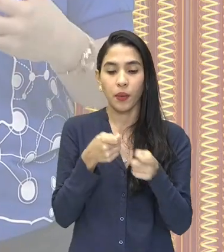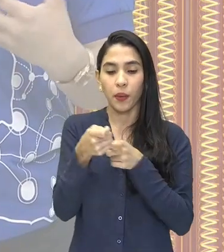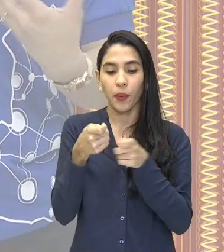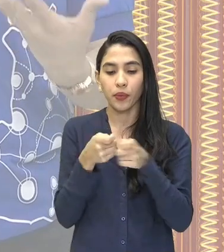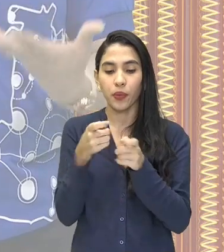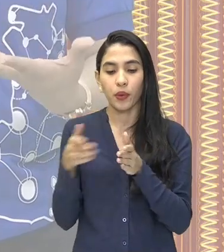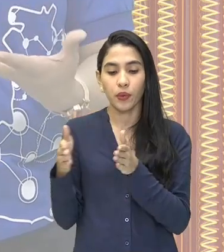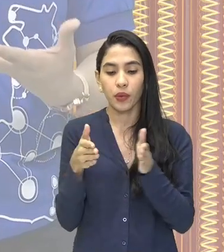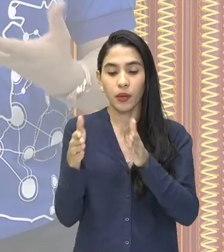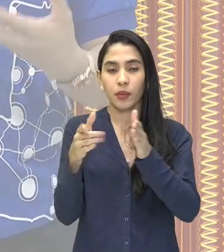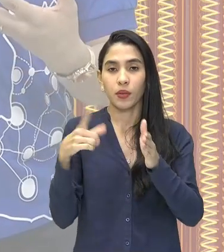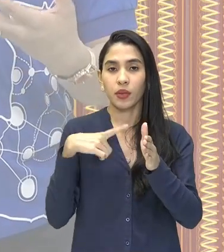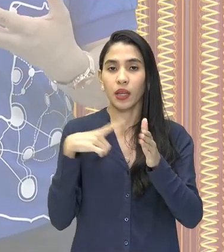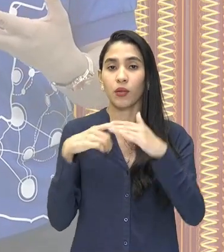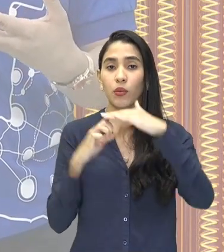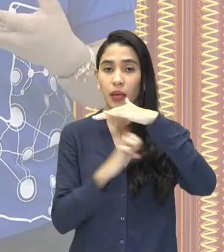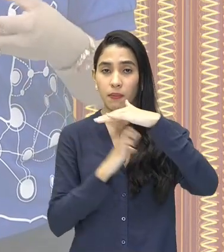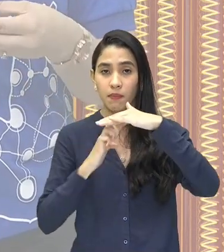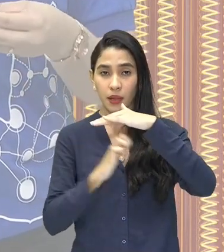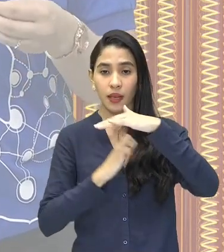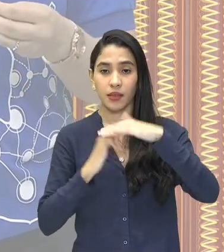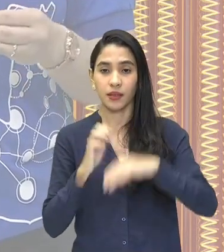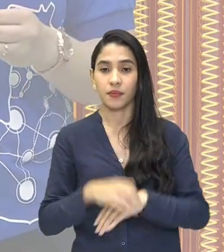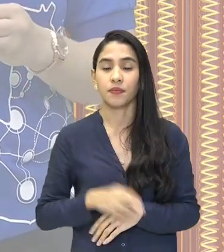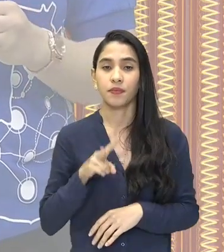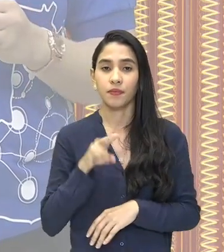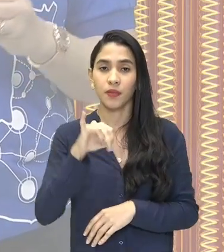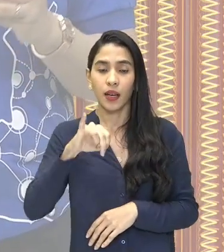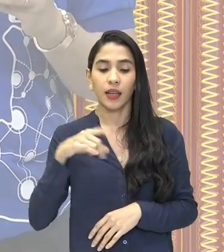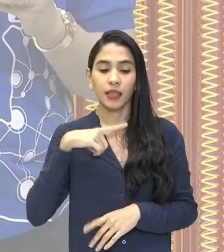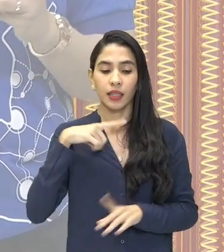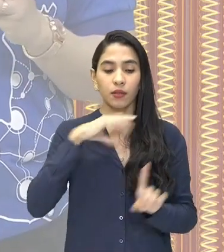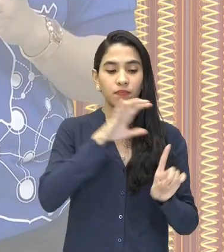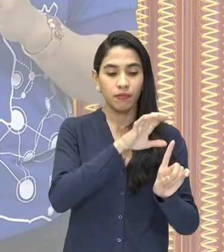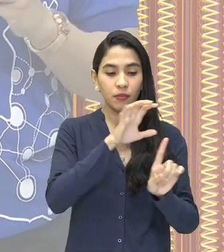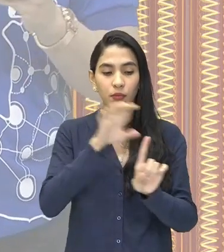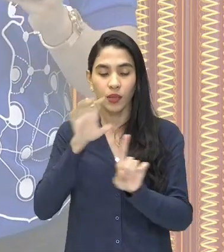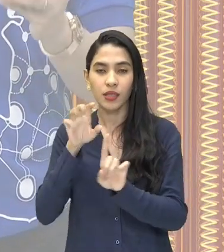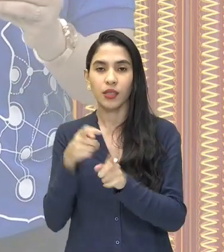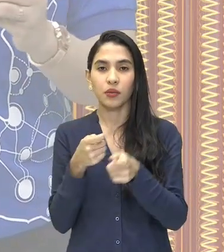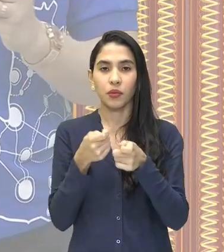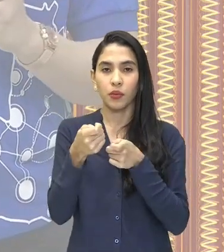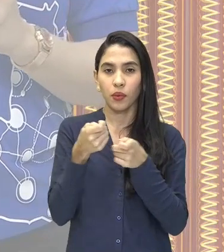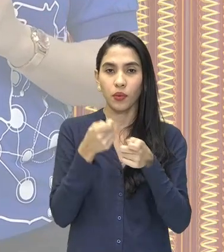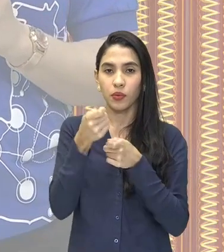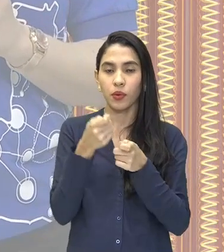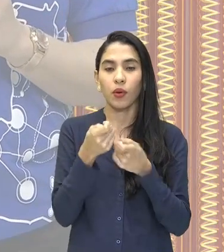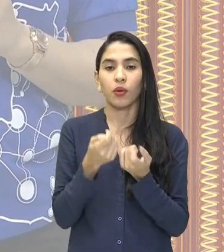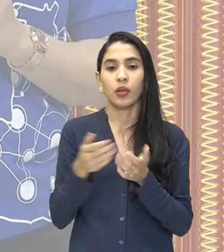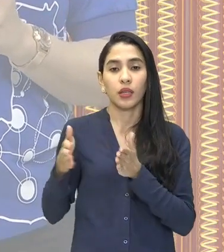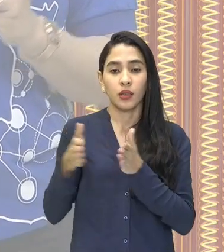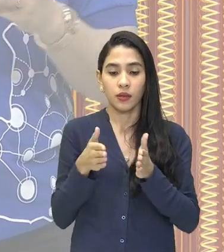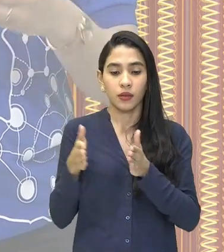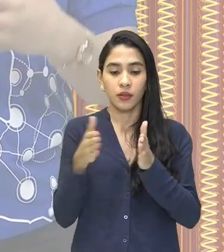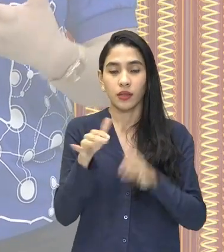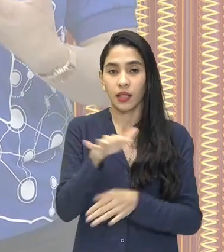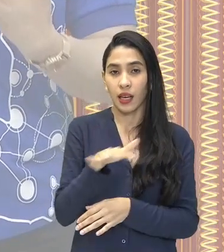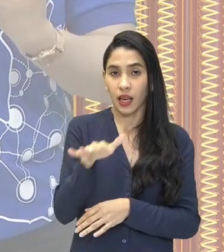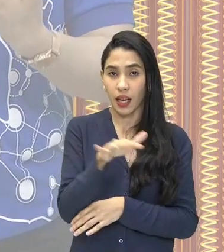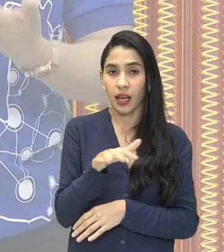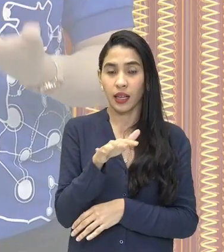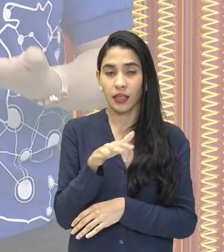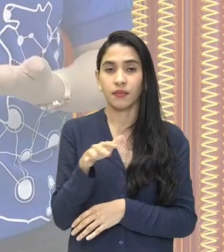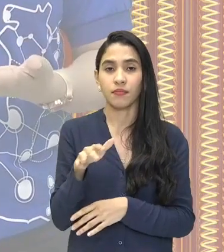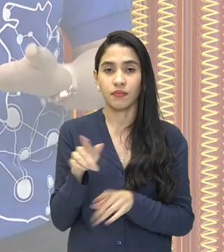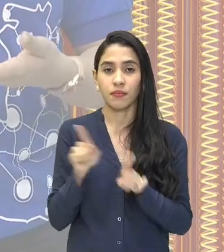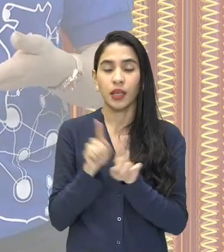através de empresas, que vai justamente estar ali influenciando o controle de comércio nas regiões que estão sendo